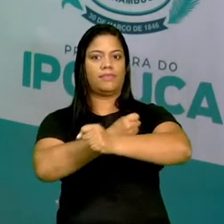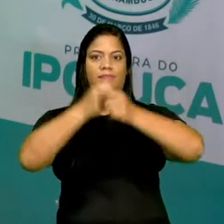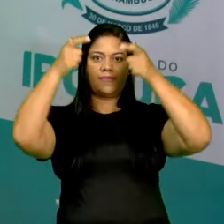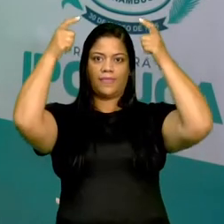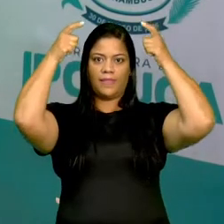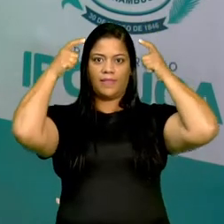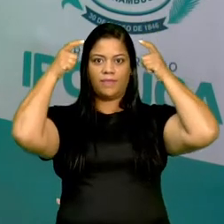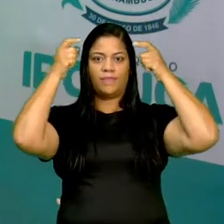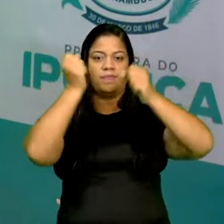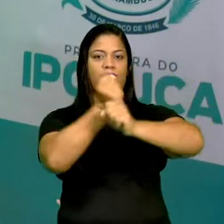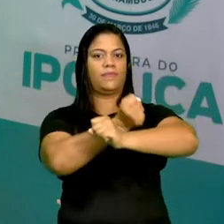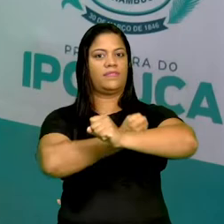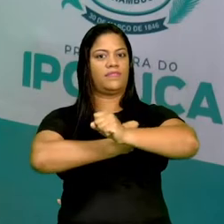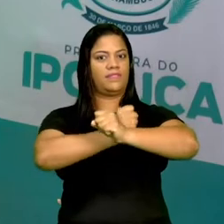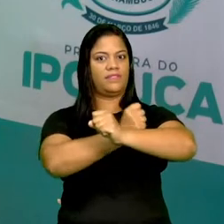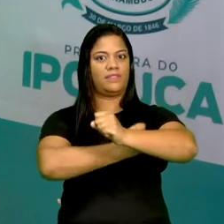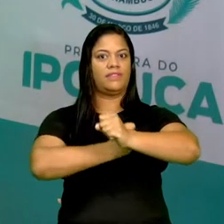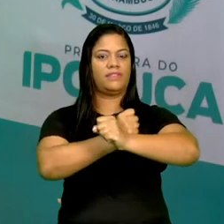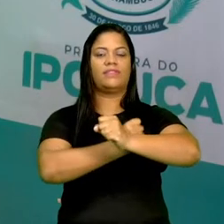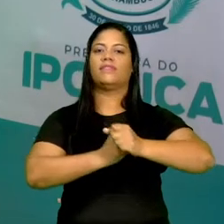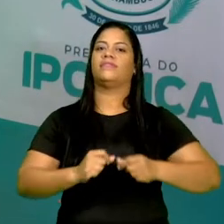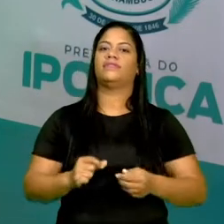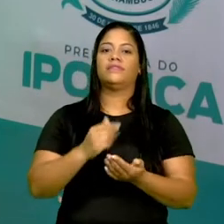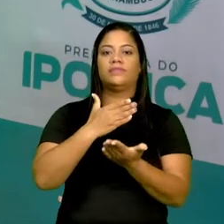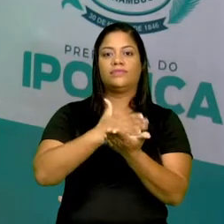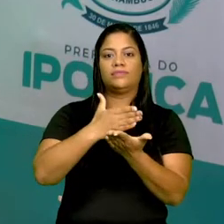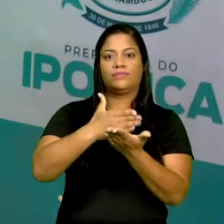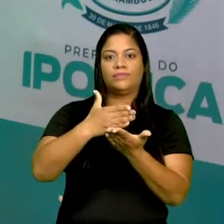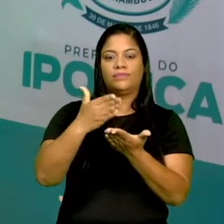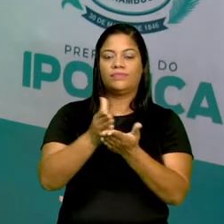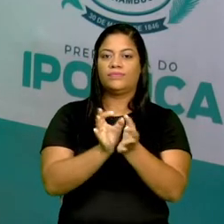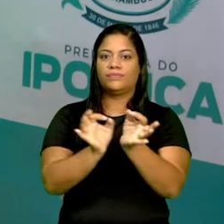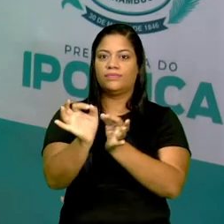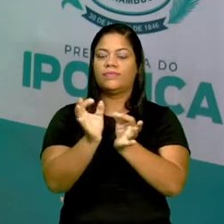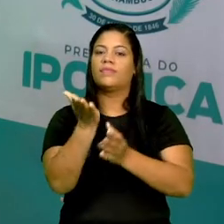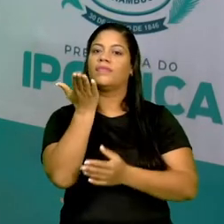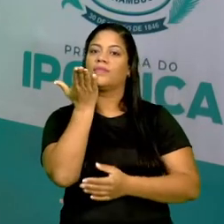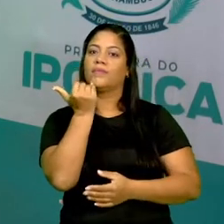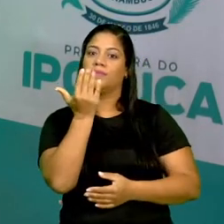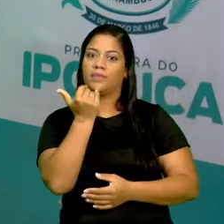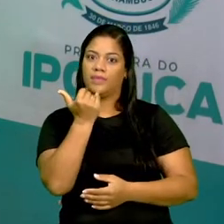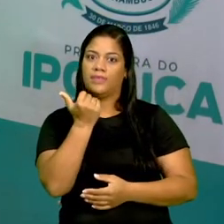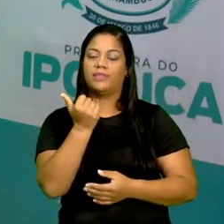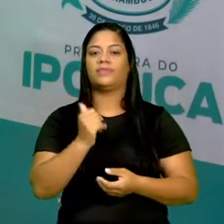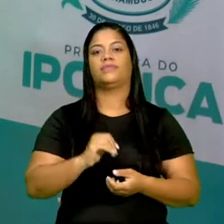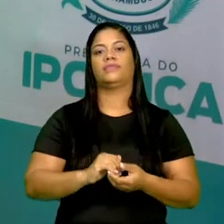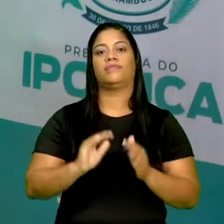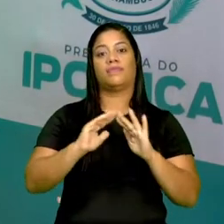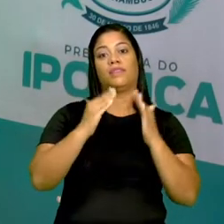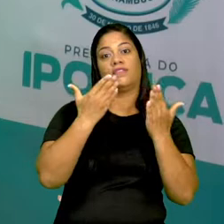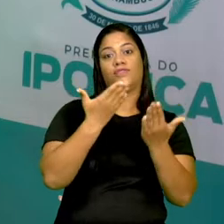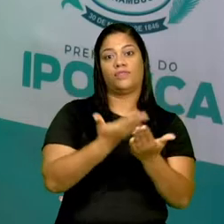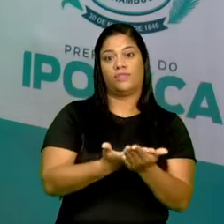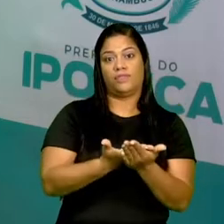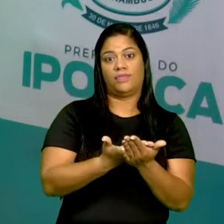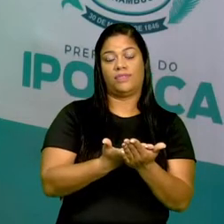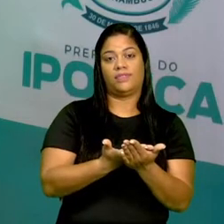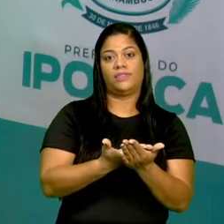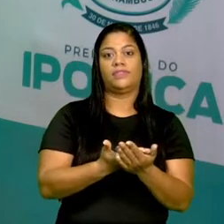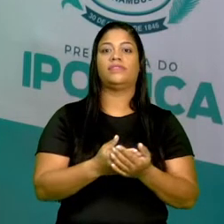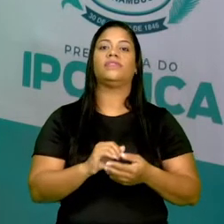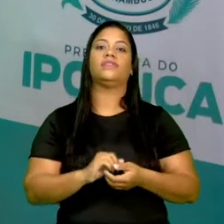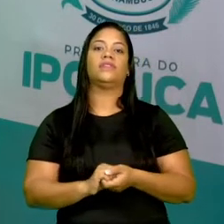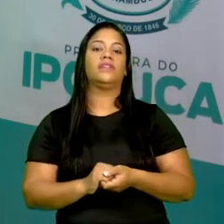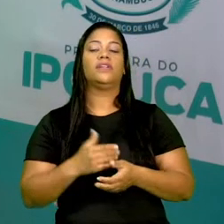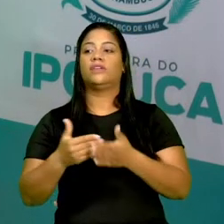responsável por distribuir a nossa merenda, seja ela na escola, seja ela na